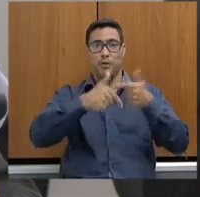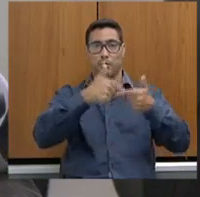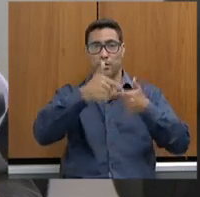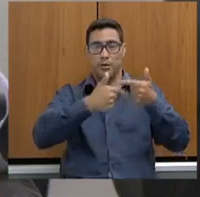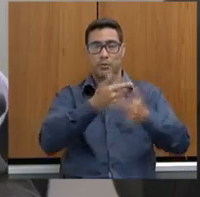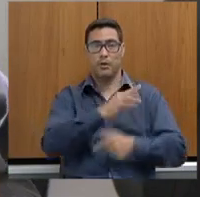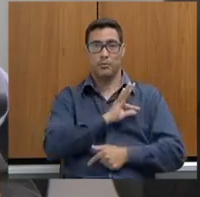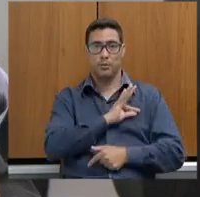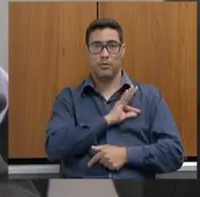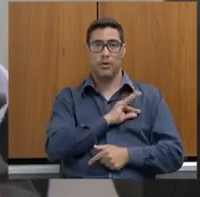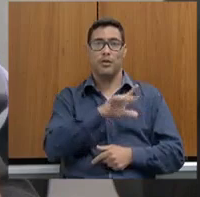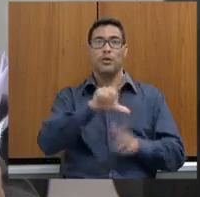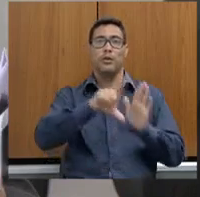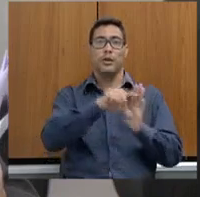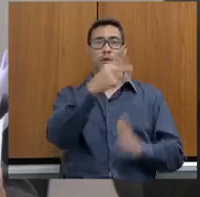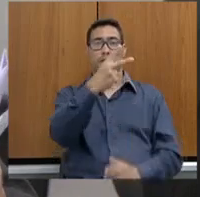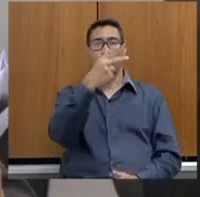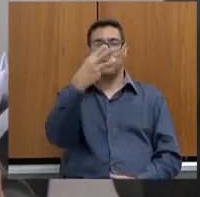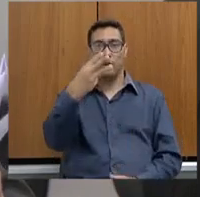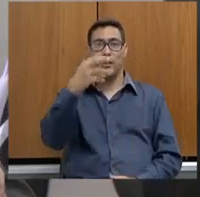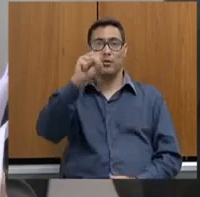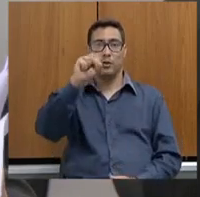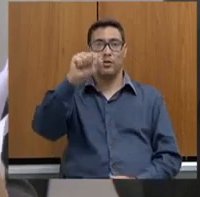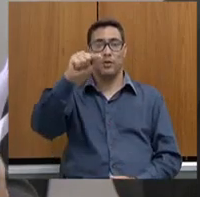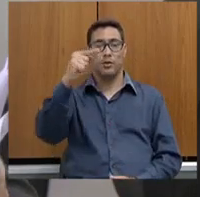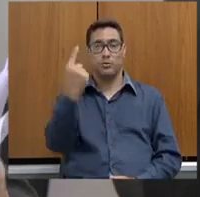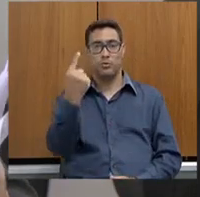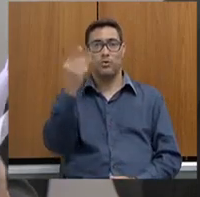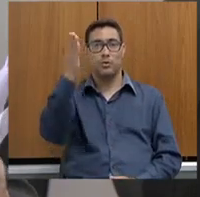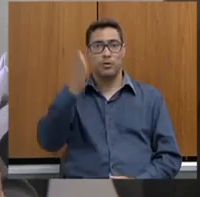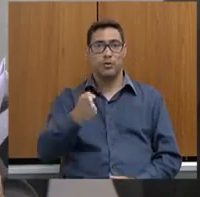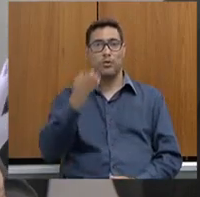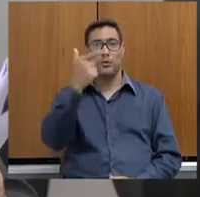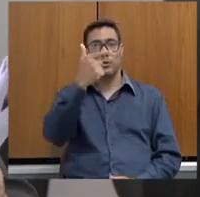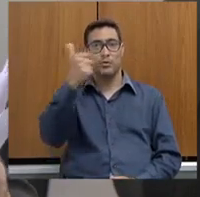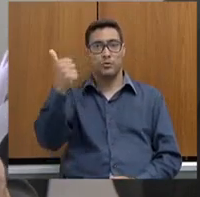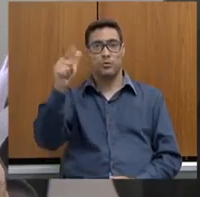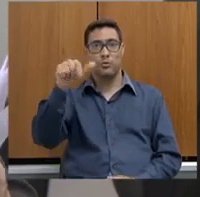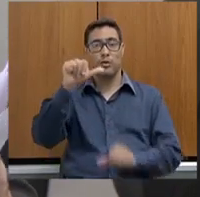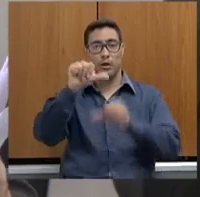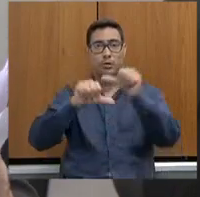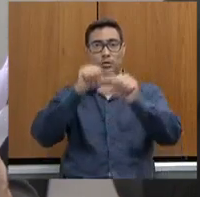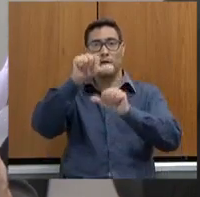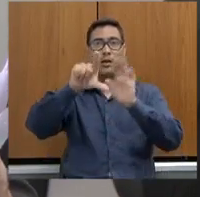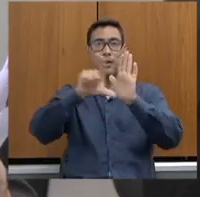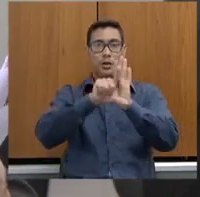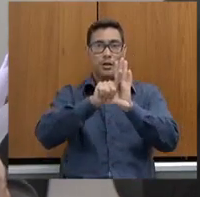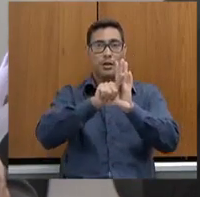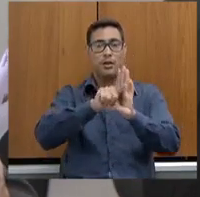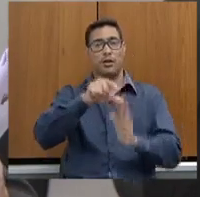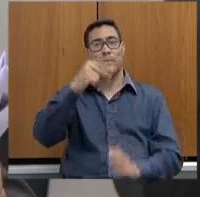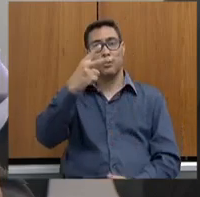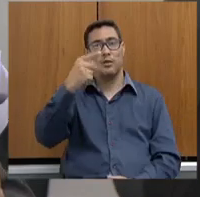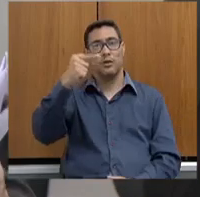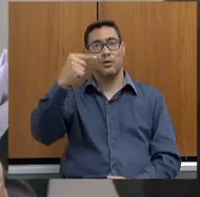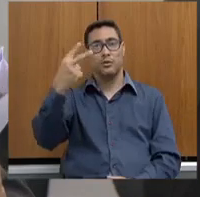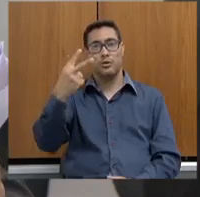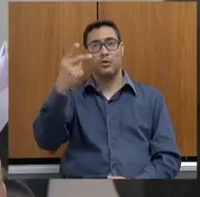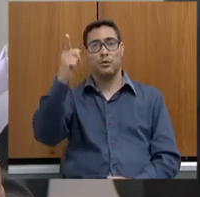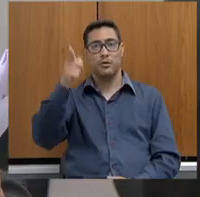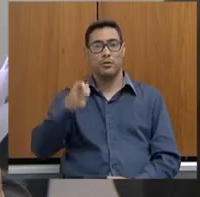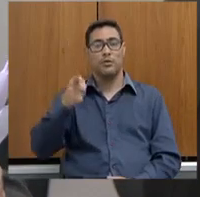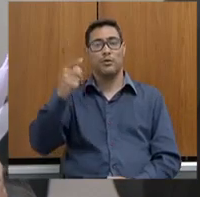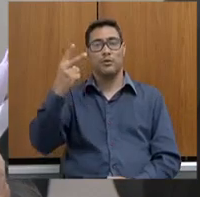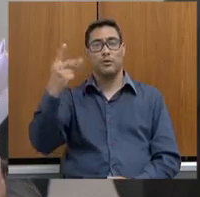Lei 23.871, de 2021, que altera a Lei 13.772, de 2000, a qual dispõe sobre o registro de dados de